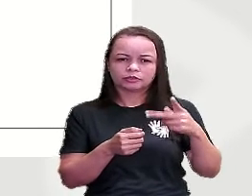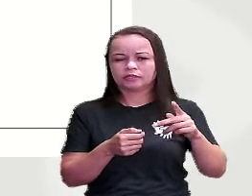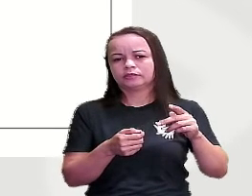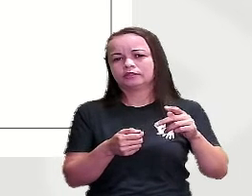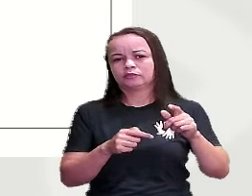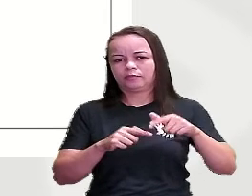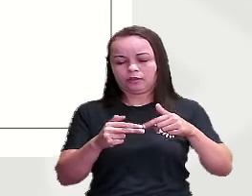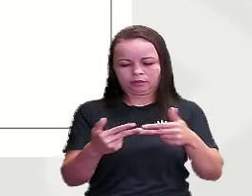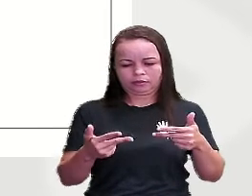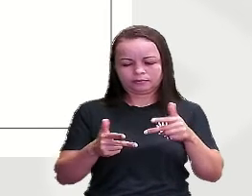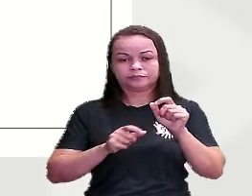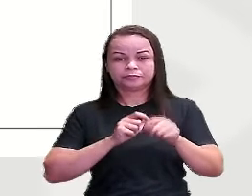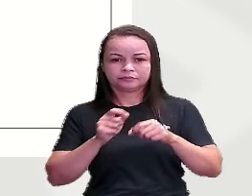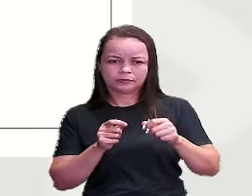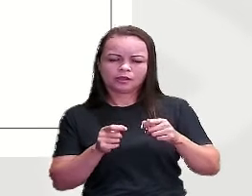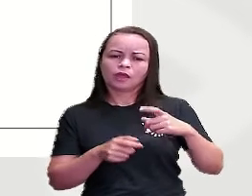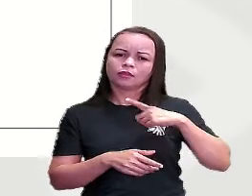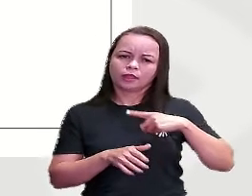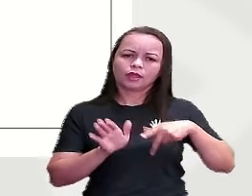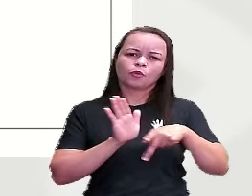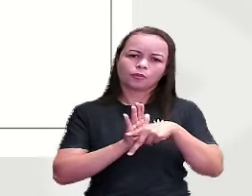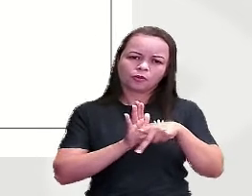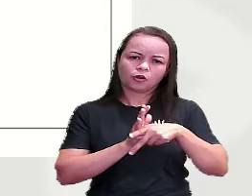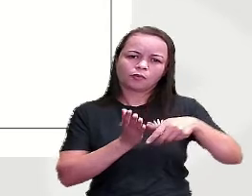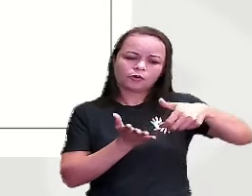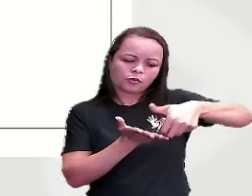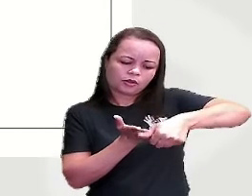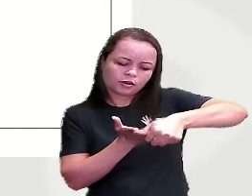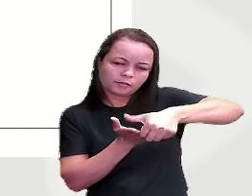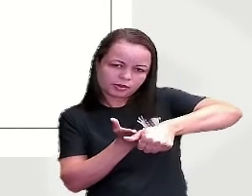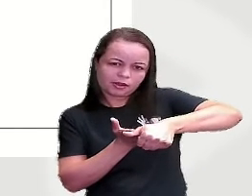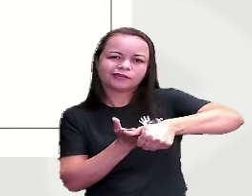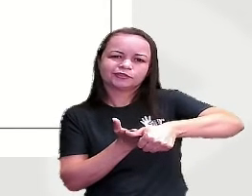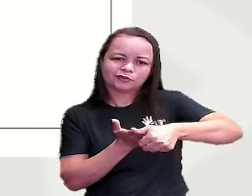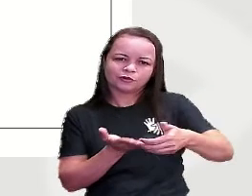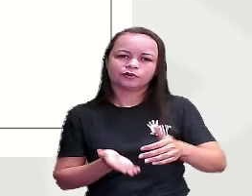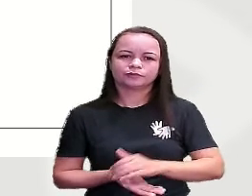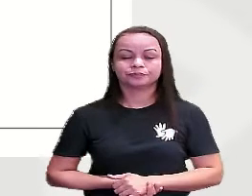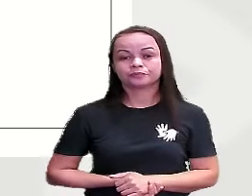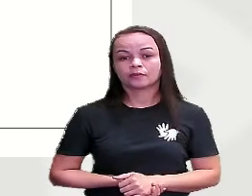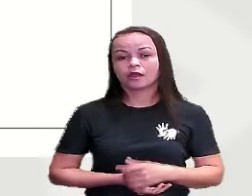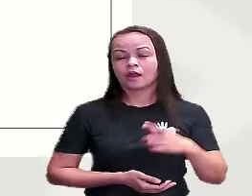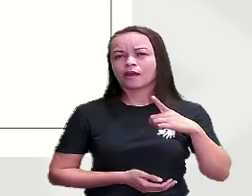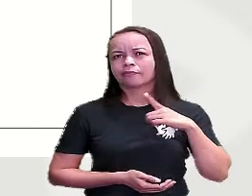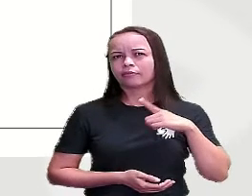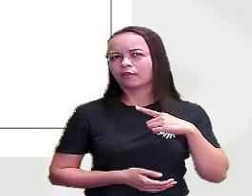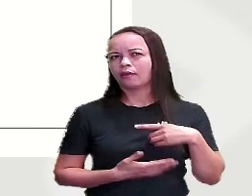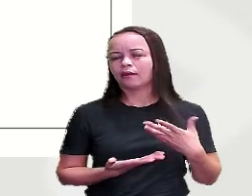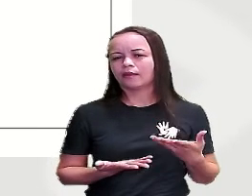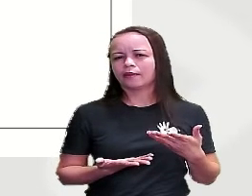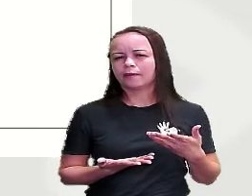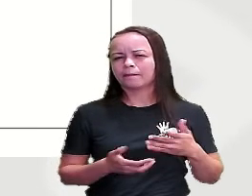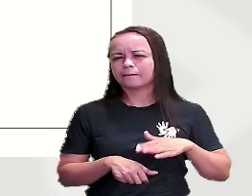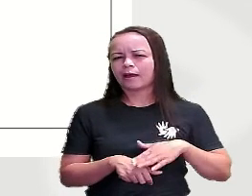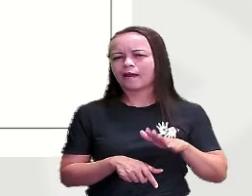exemplo A gente tem o próprio grampeador Não é verdade? A gente tem o quê mais?